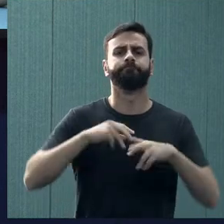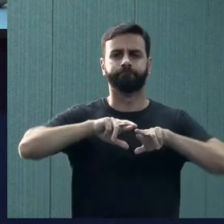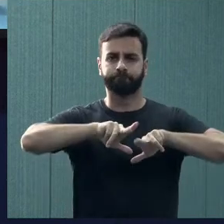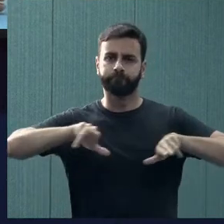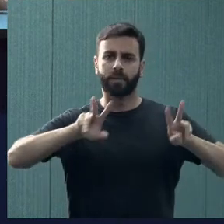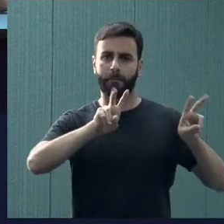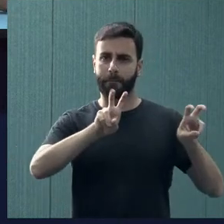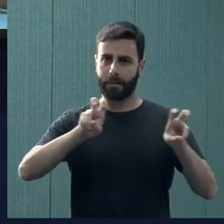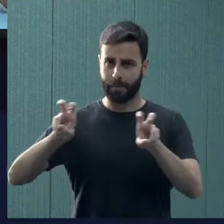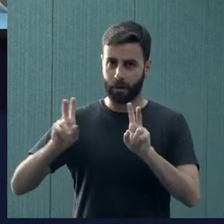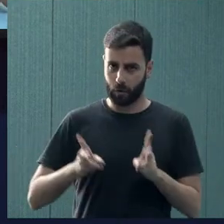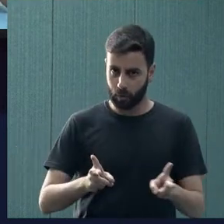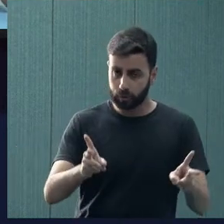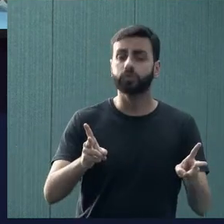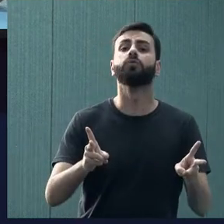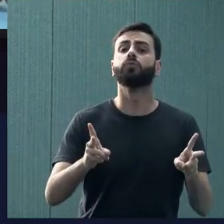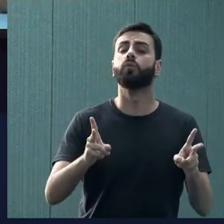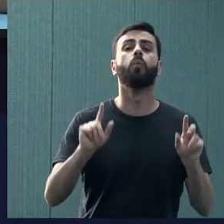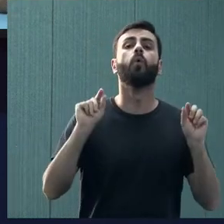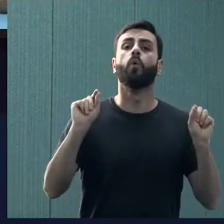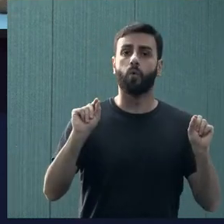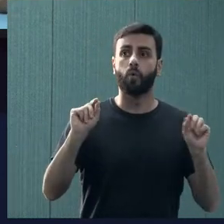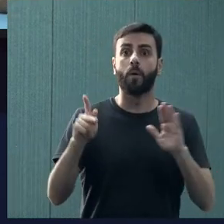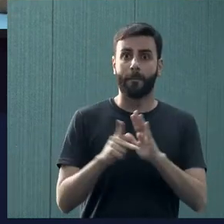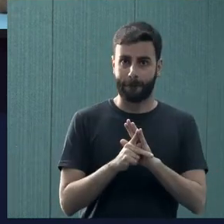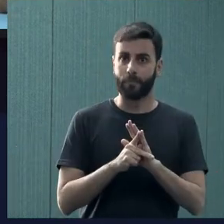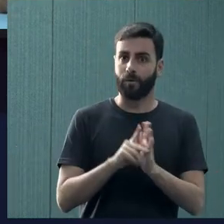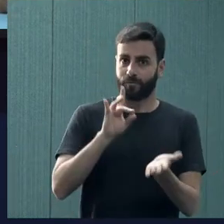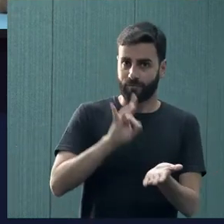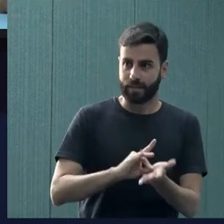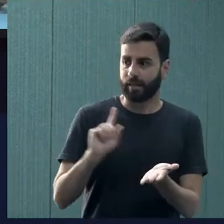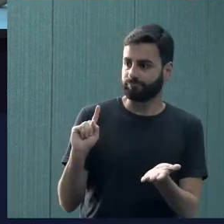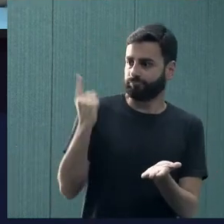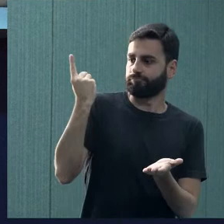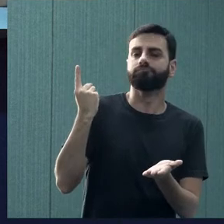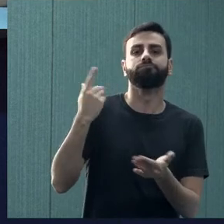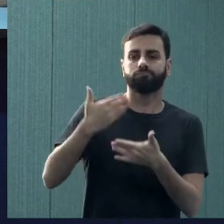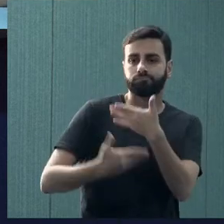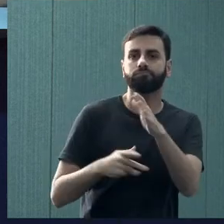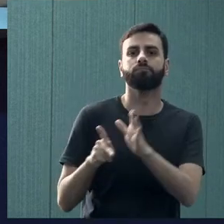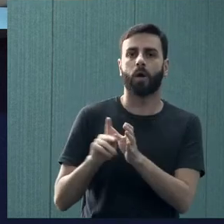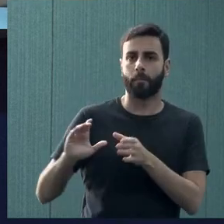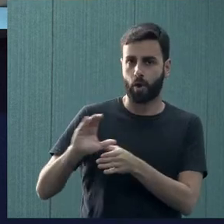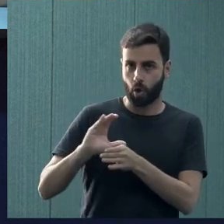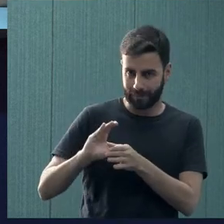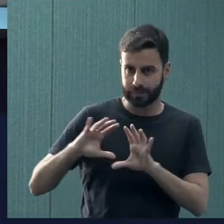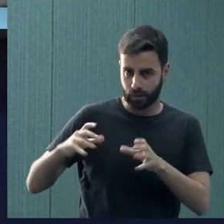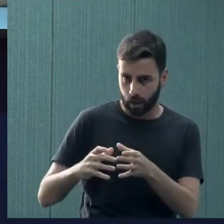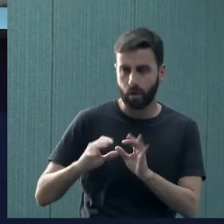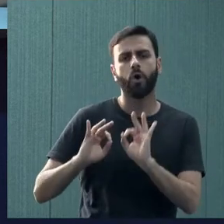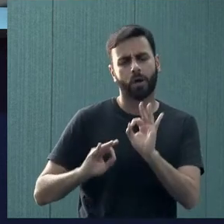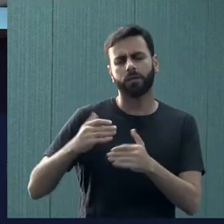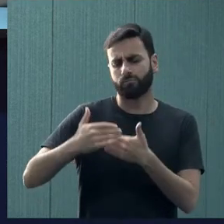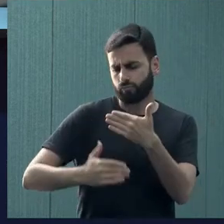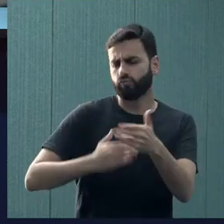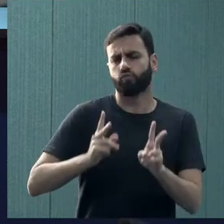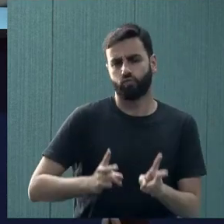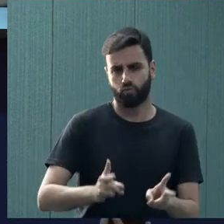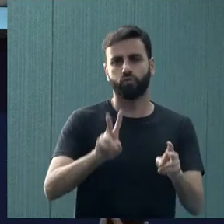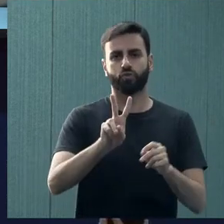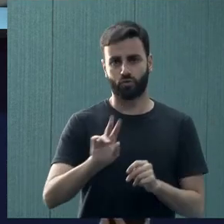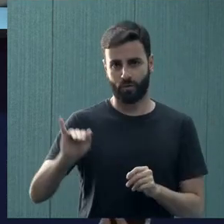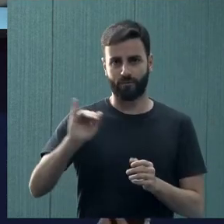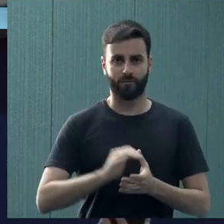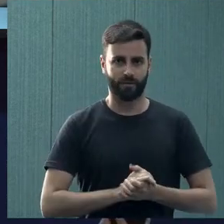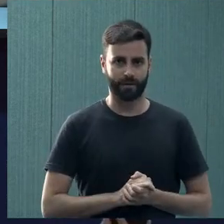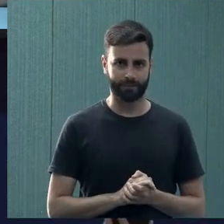rica, muito vasta, e é uma programação de start. Todas essas ações da comissão vão continuar ao longo do